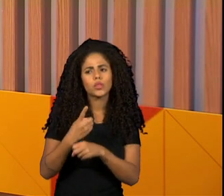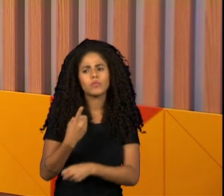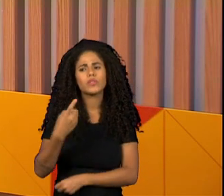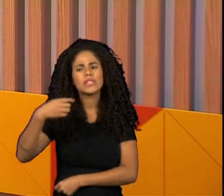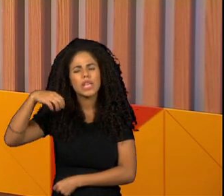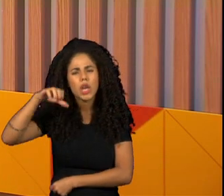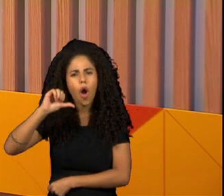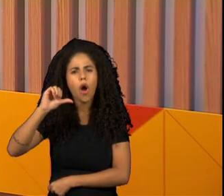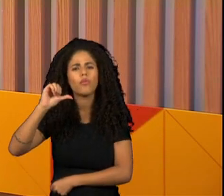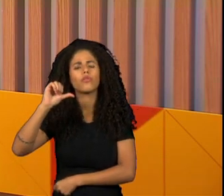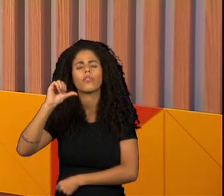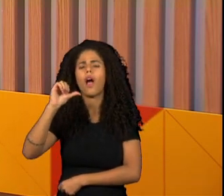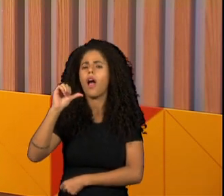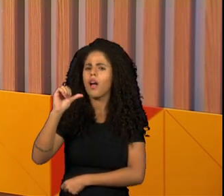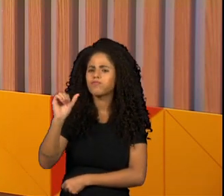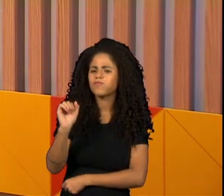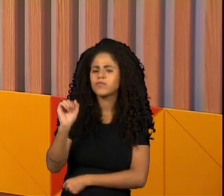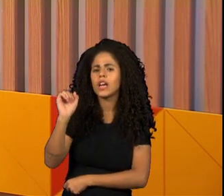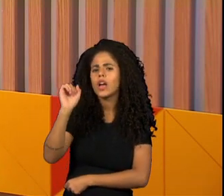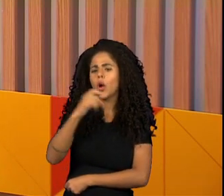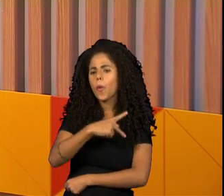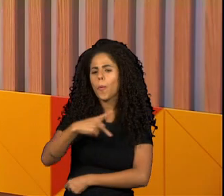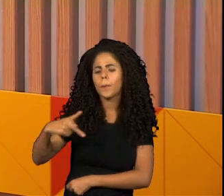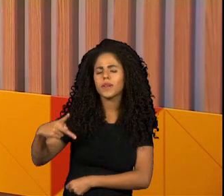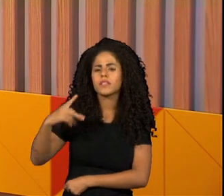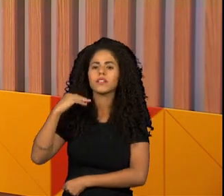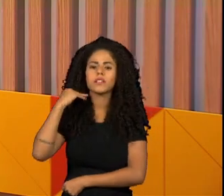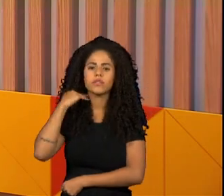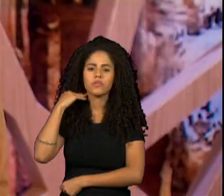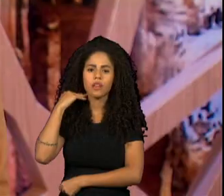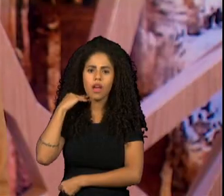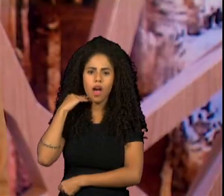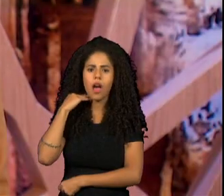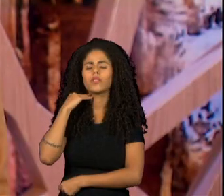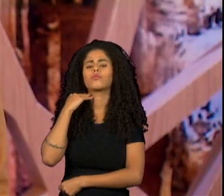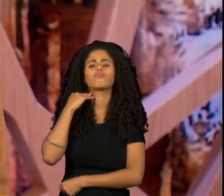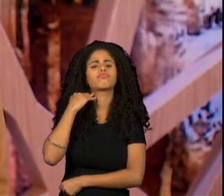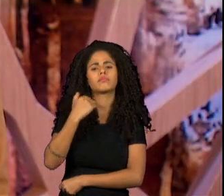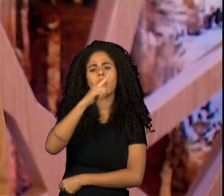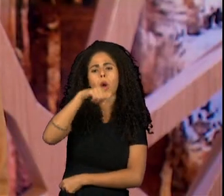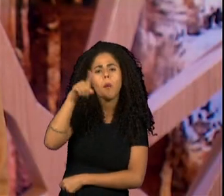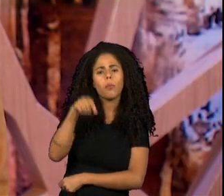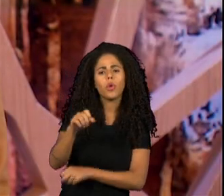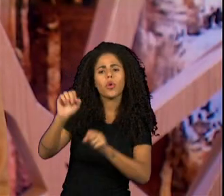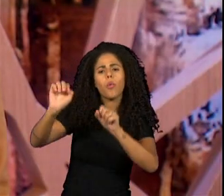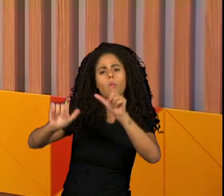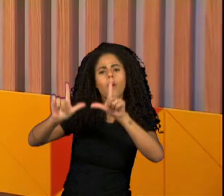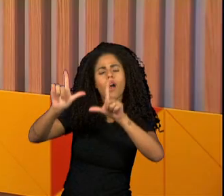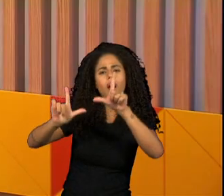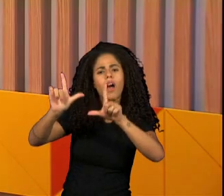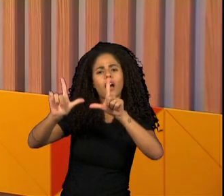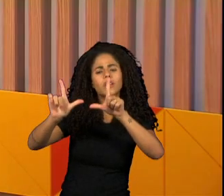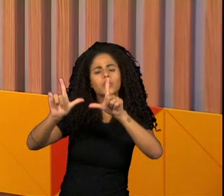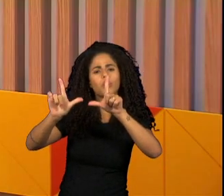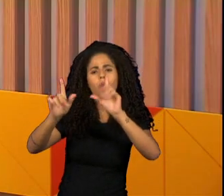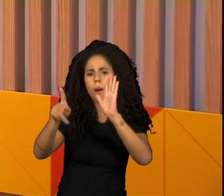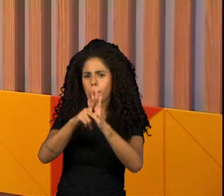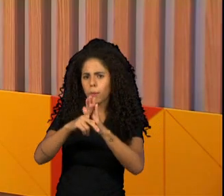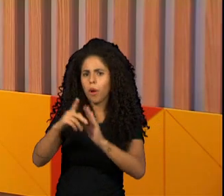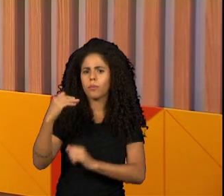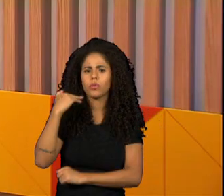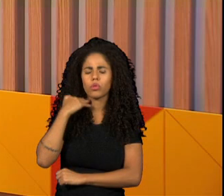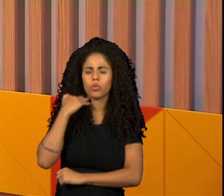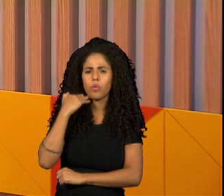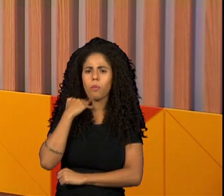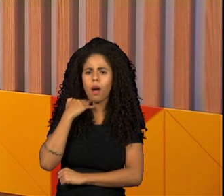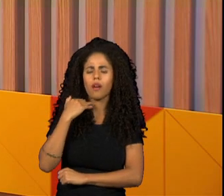Brasil, sob orientação do presidente da República, censurou uma propaganda do banco, que, segundo os